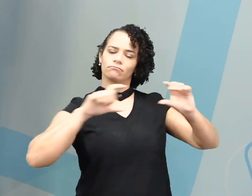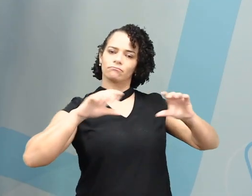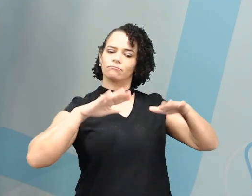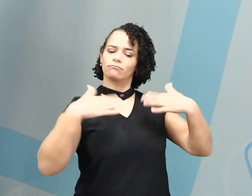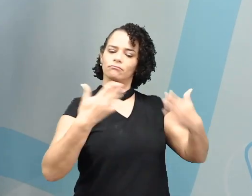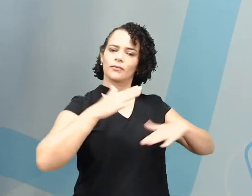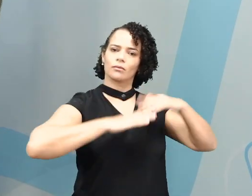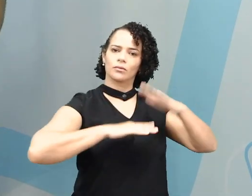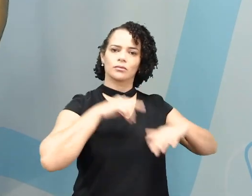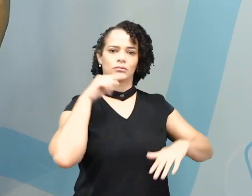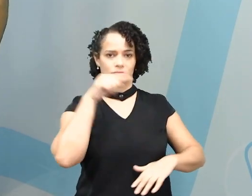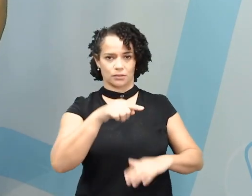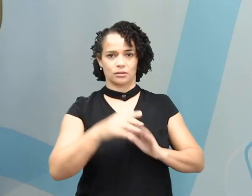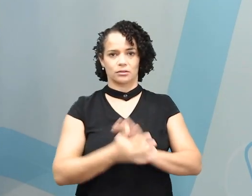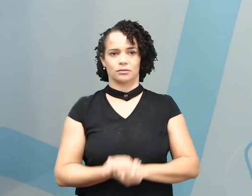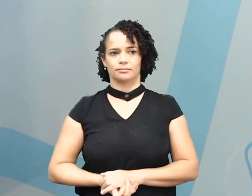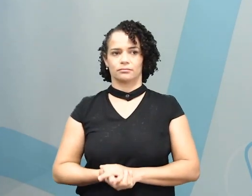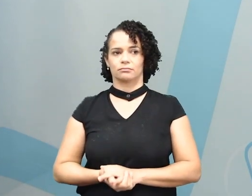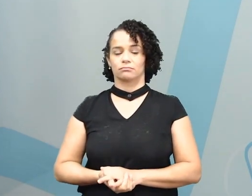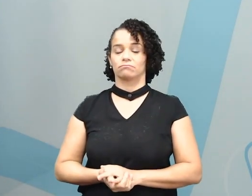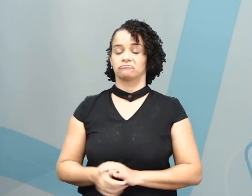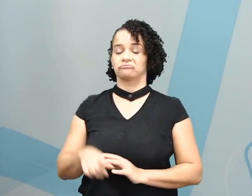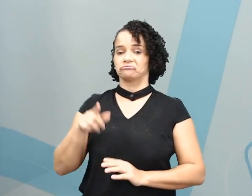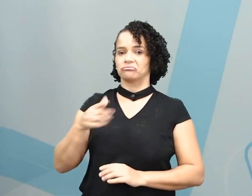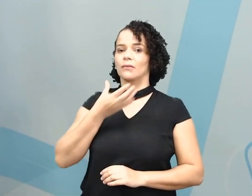He is a waiter.